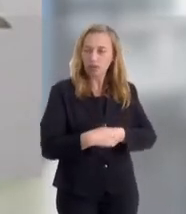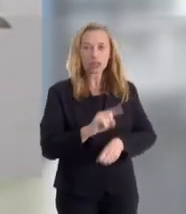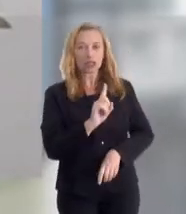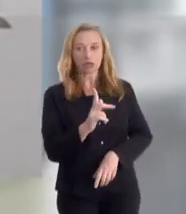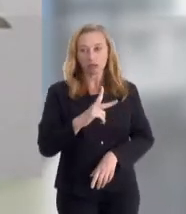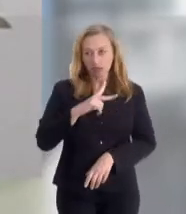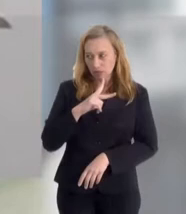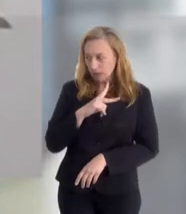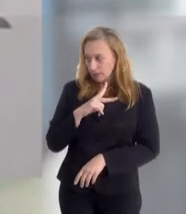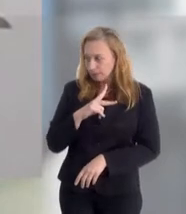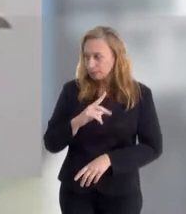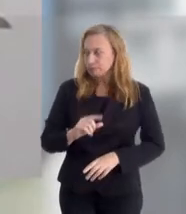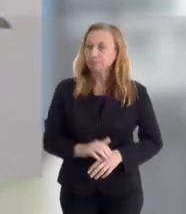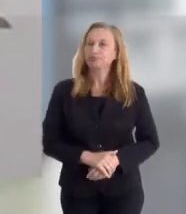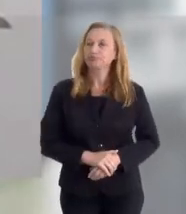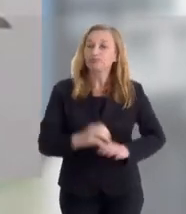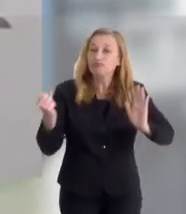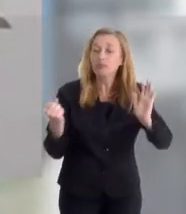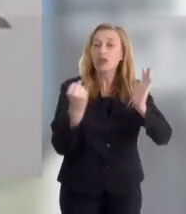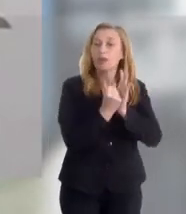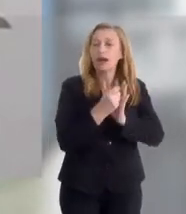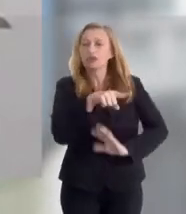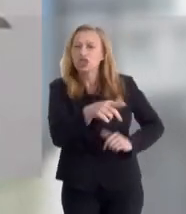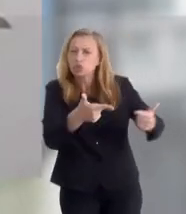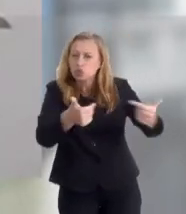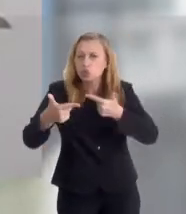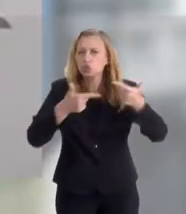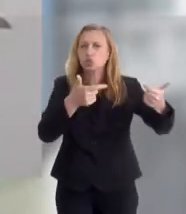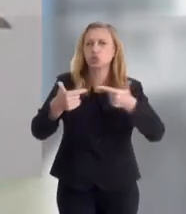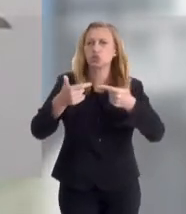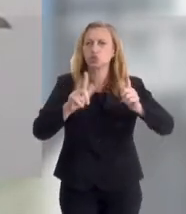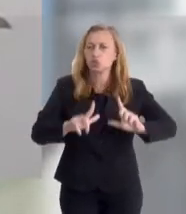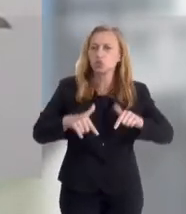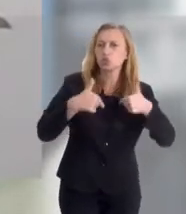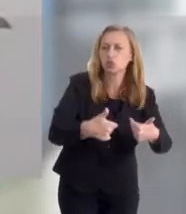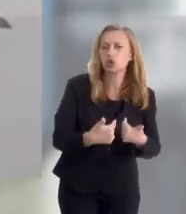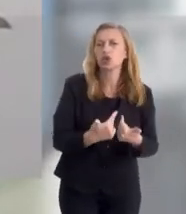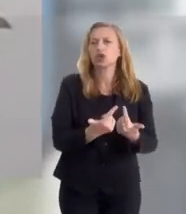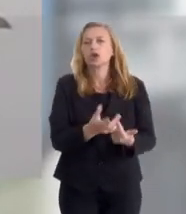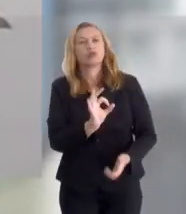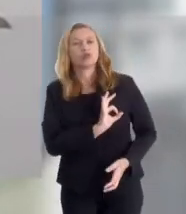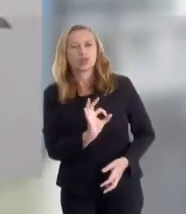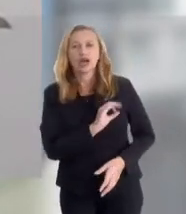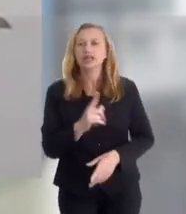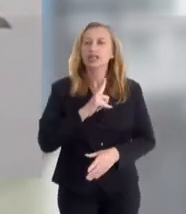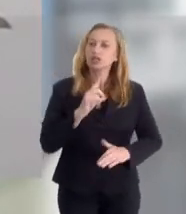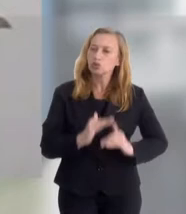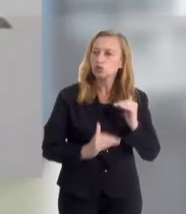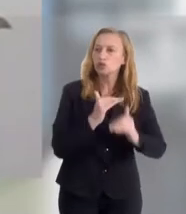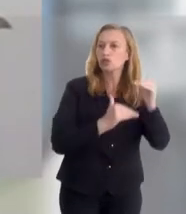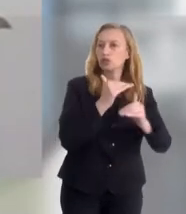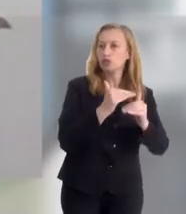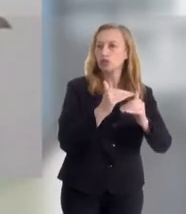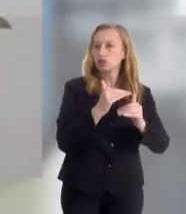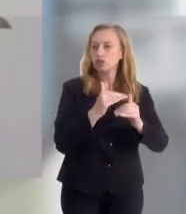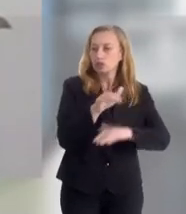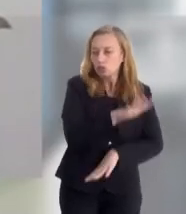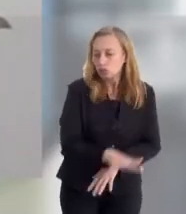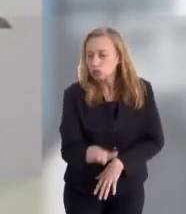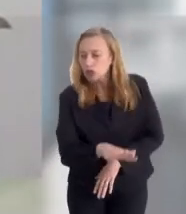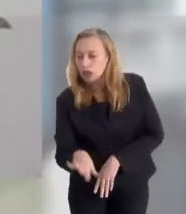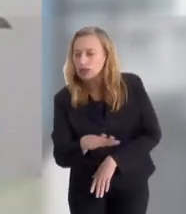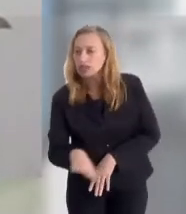escolas da rede privada. Mas os impactos que esses tiroteios e as operações policiais têm, tanto no desempenho desses